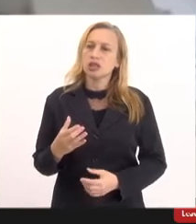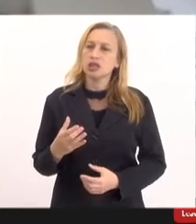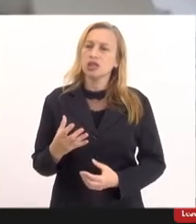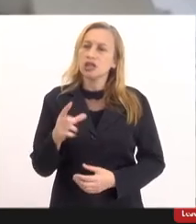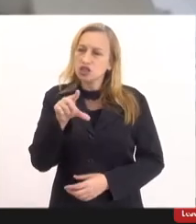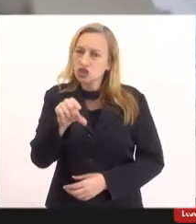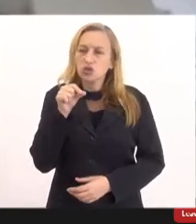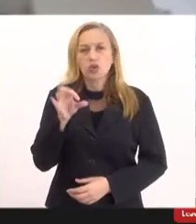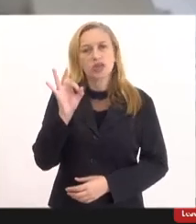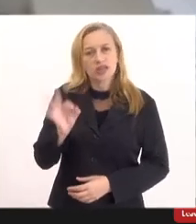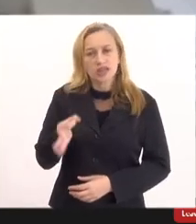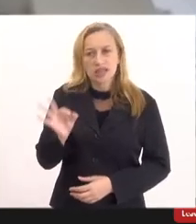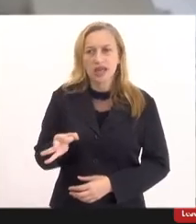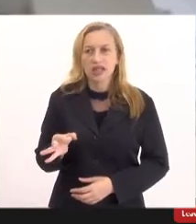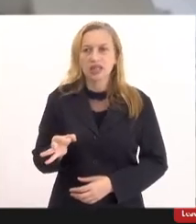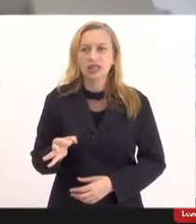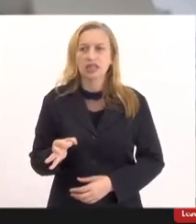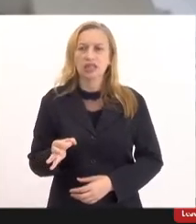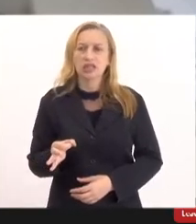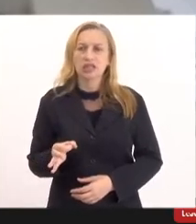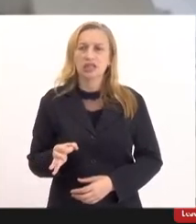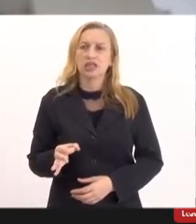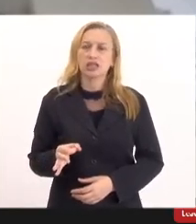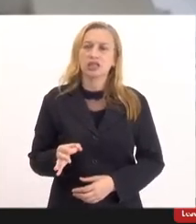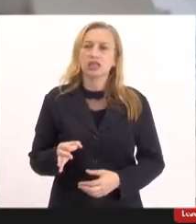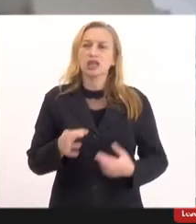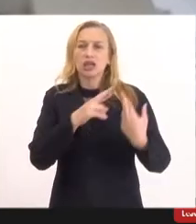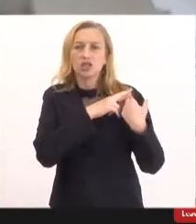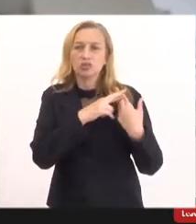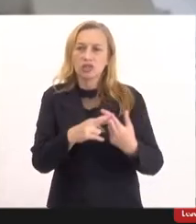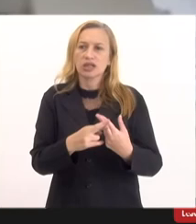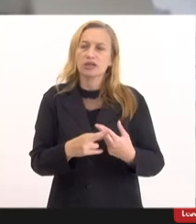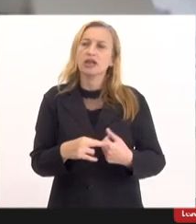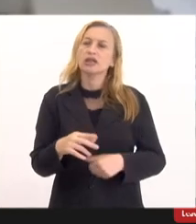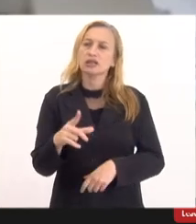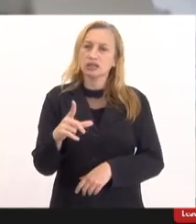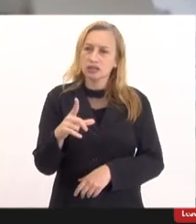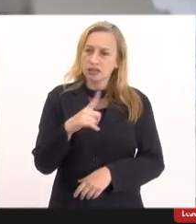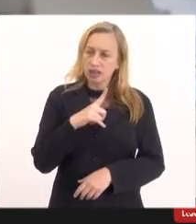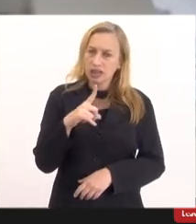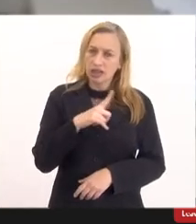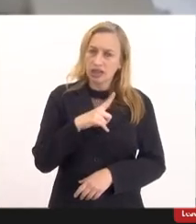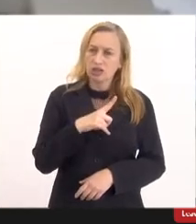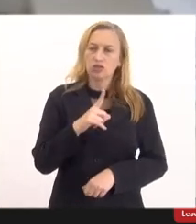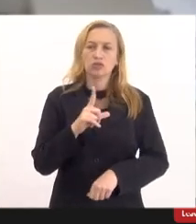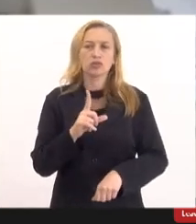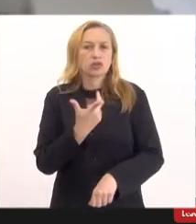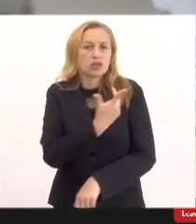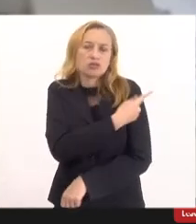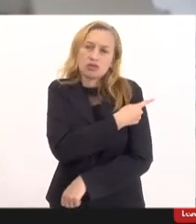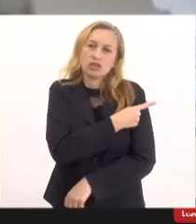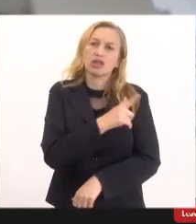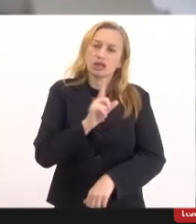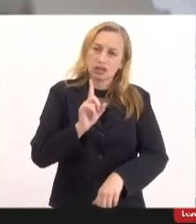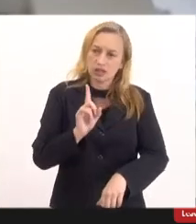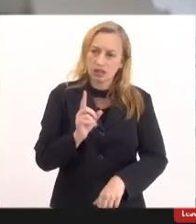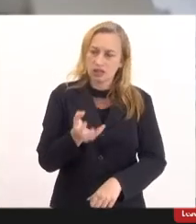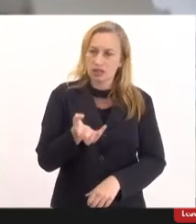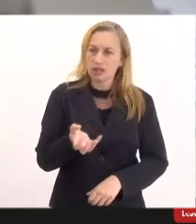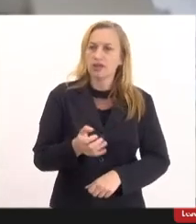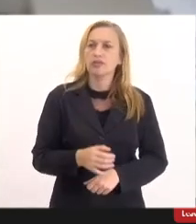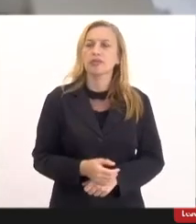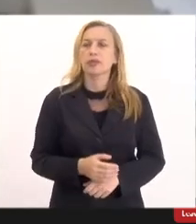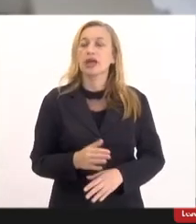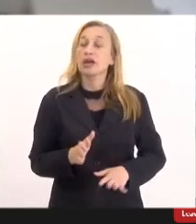e que também tenham coragem de assumir os riscos se vacinarem né sempre com muita cautela com muito cuidado